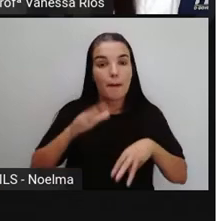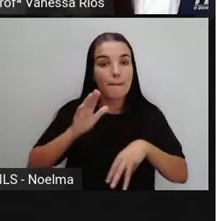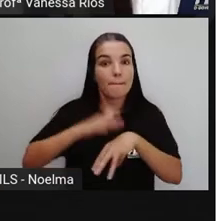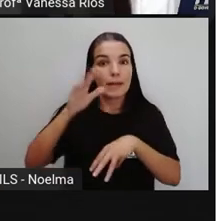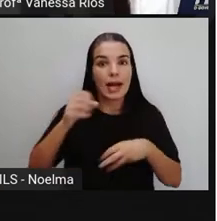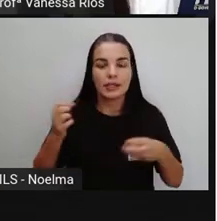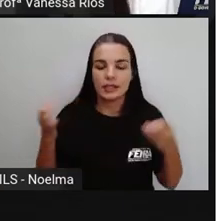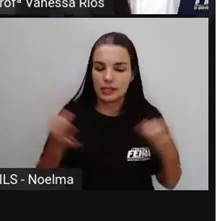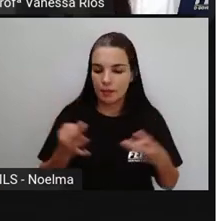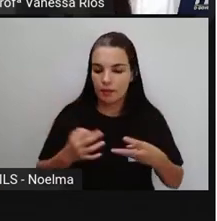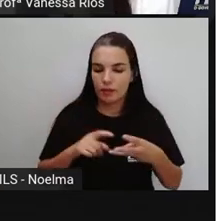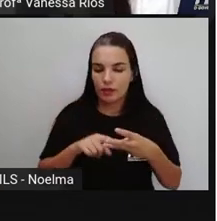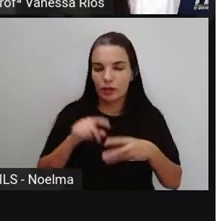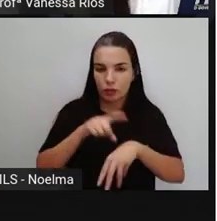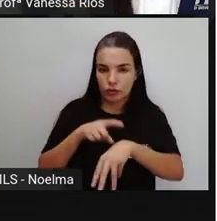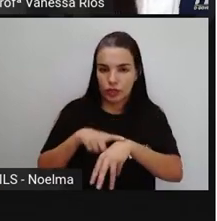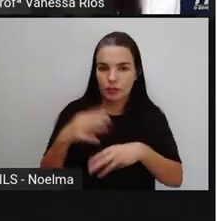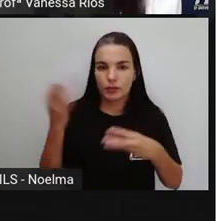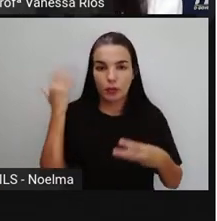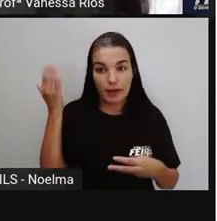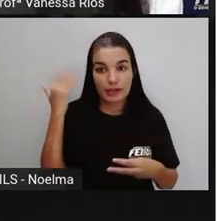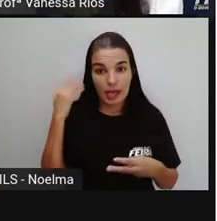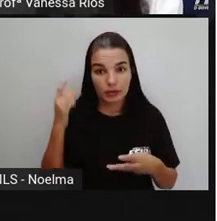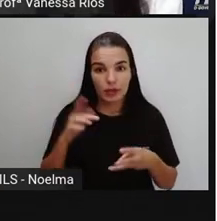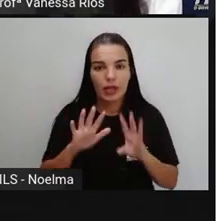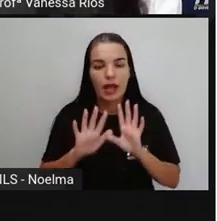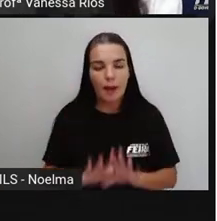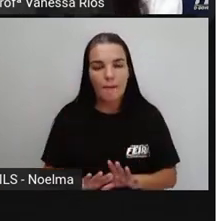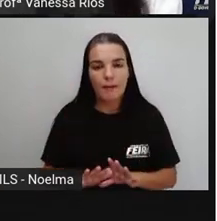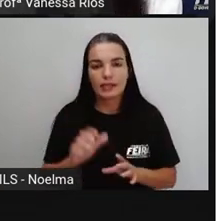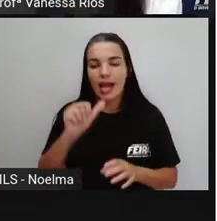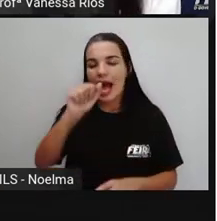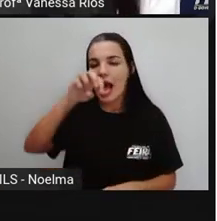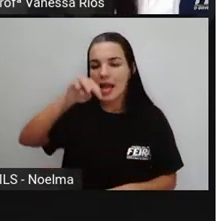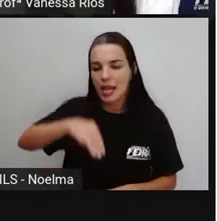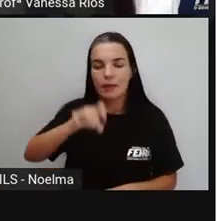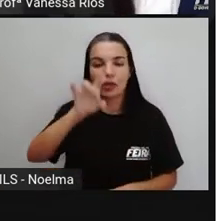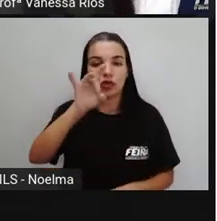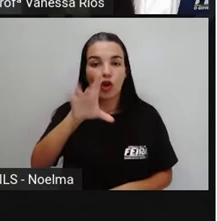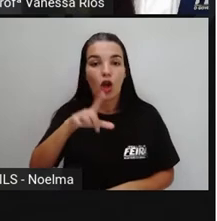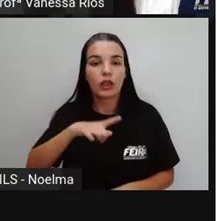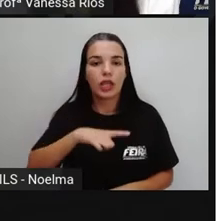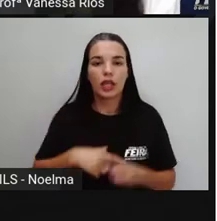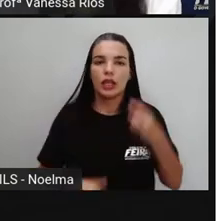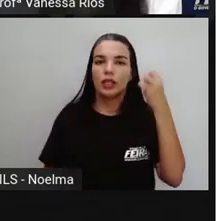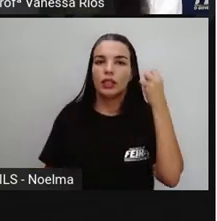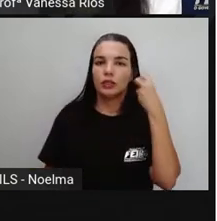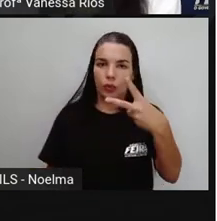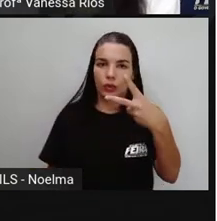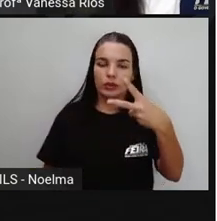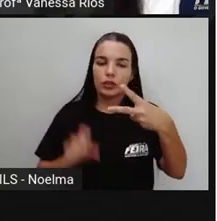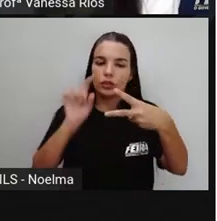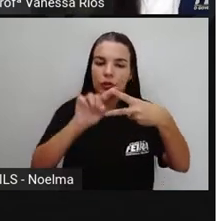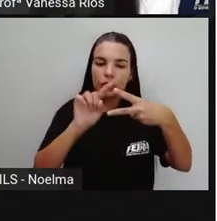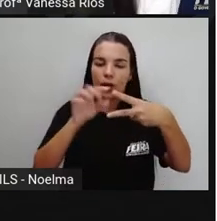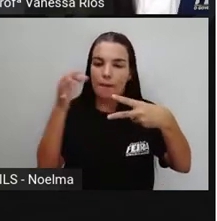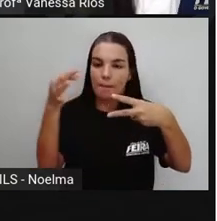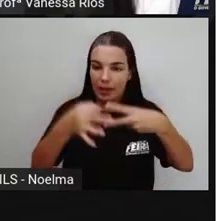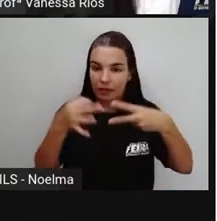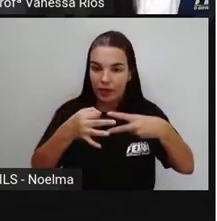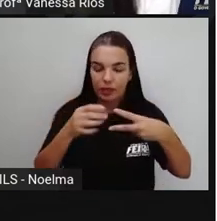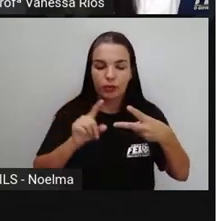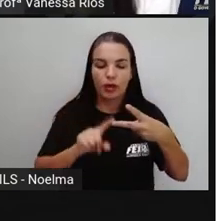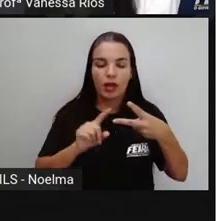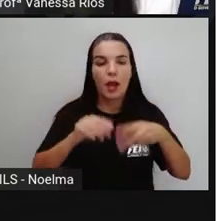pretérito mais que perfeito. No caso da terminação an, ela pode aparecer tanto no perfeito quanto no